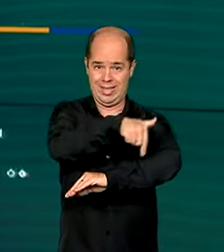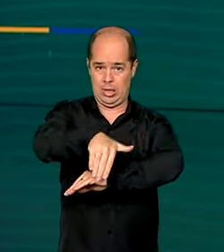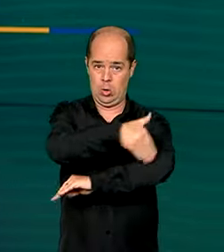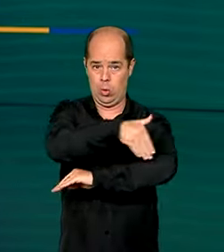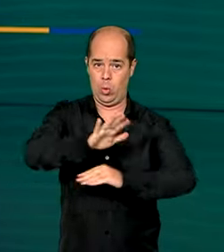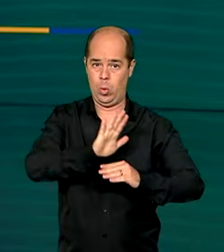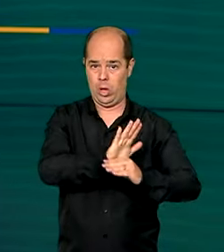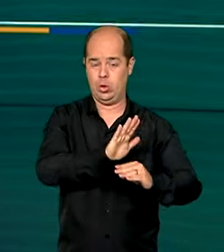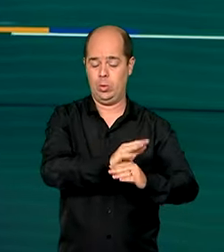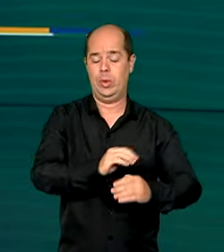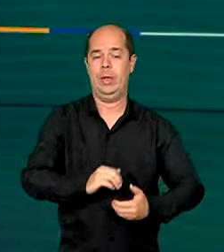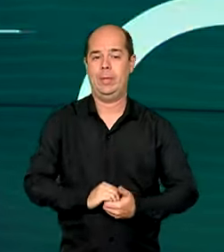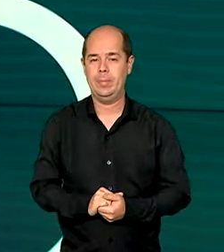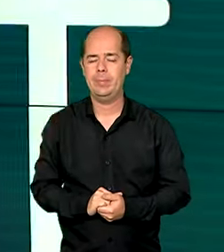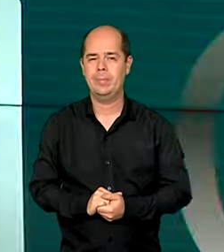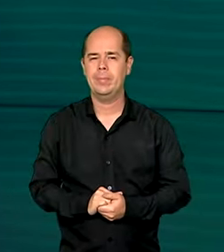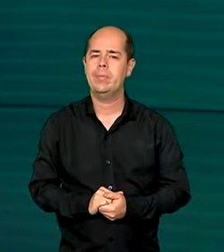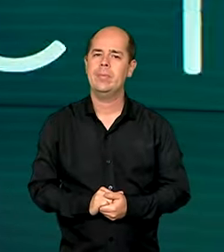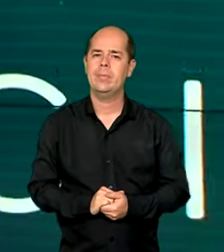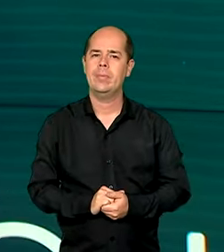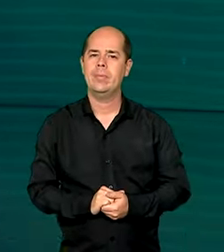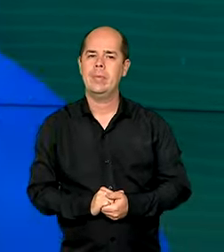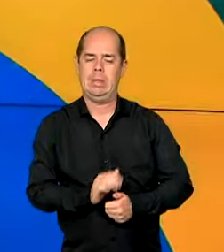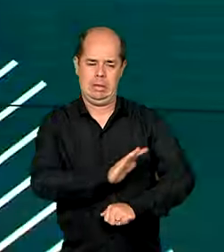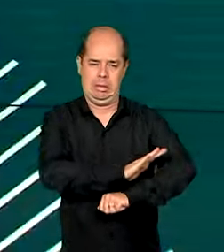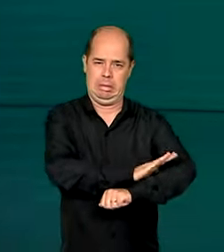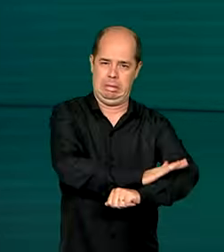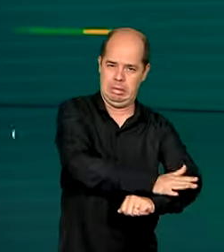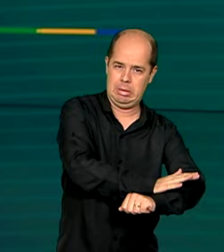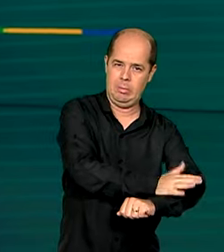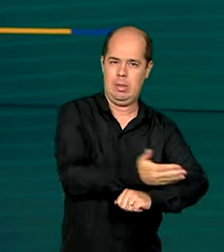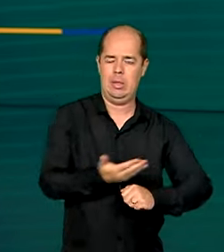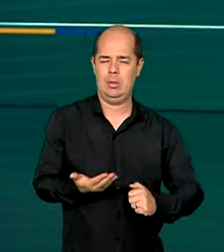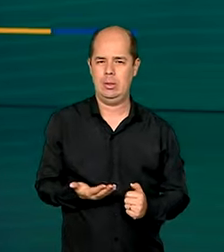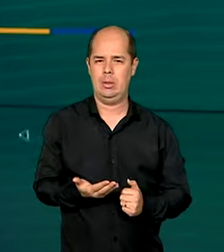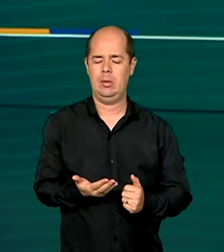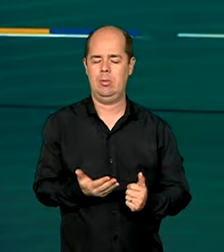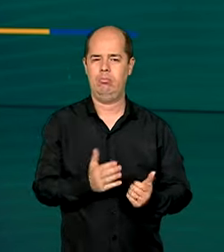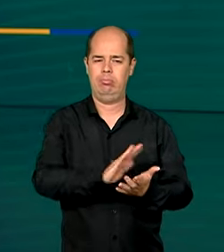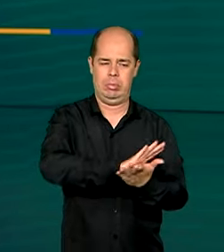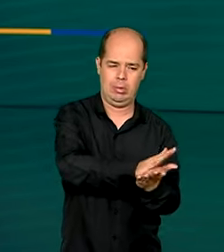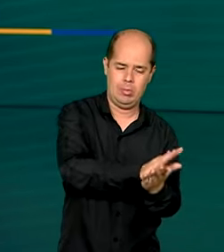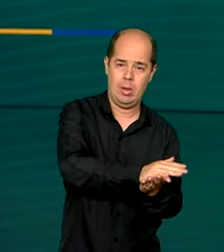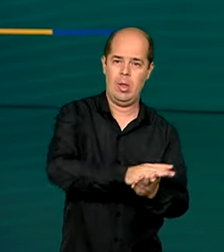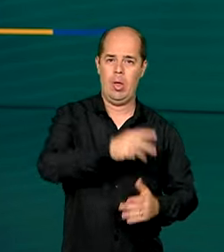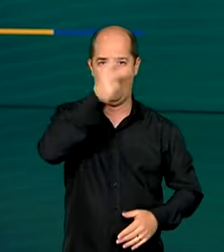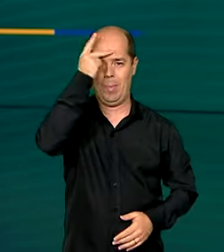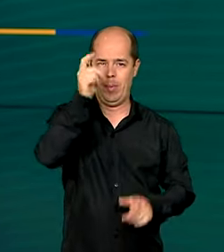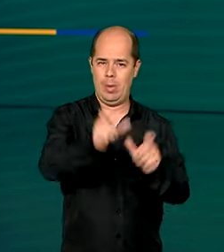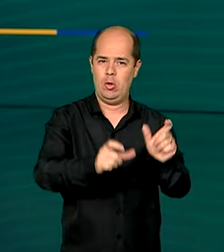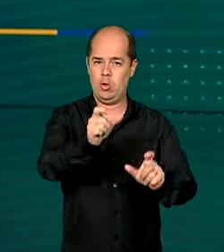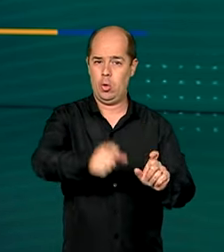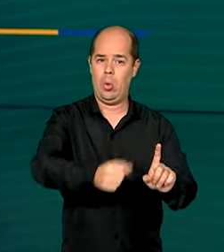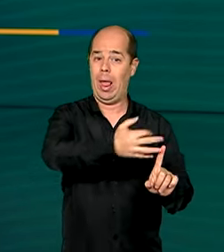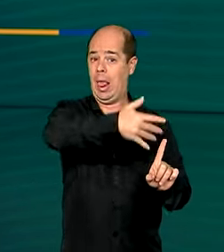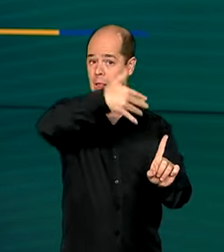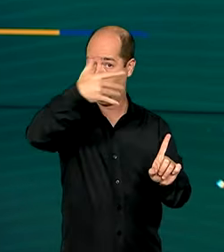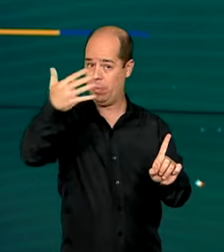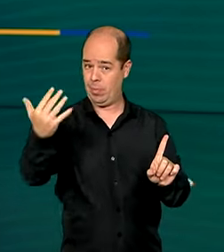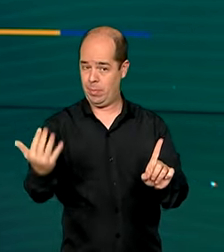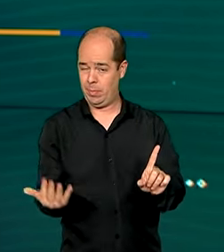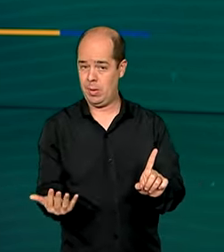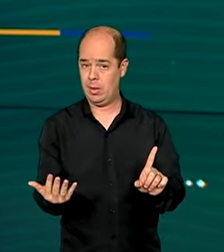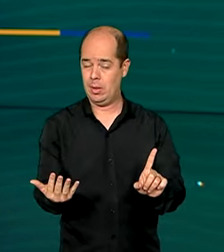Enfrentar a discriminação e a violência sofrida pelas pessoas LGBTQIA+. Para garantir e